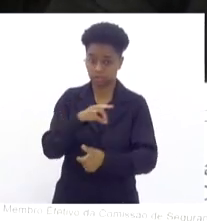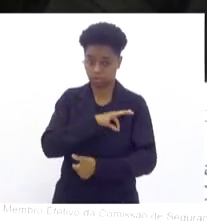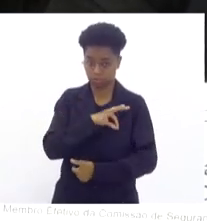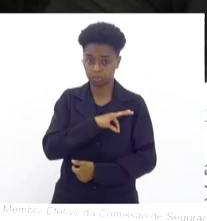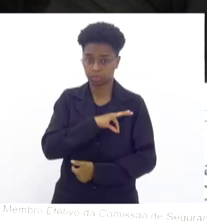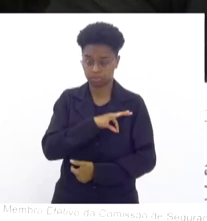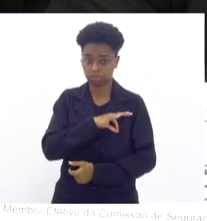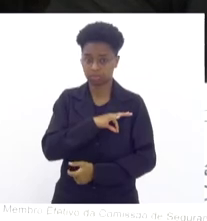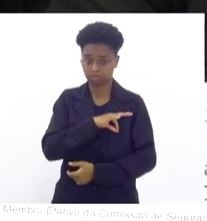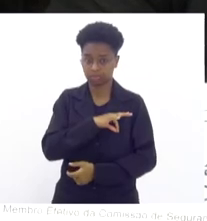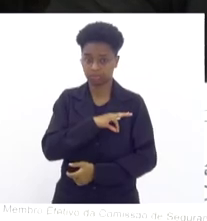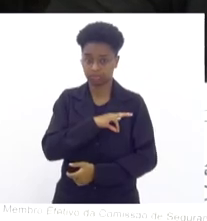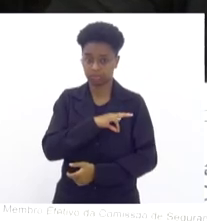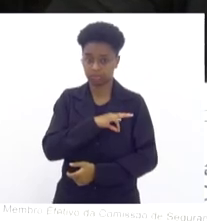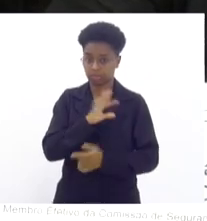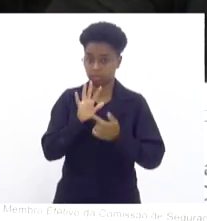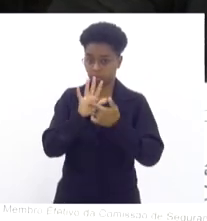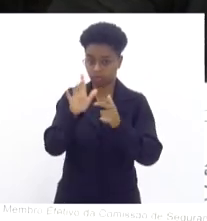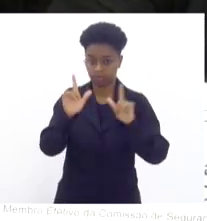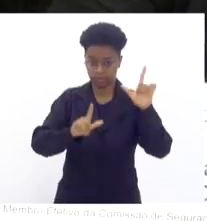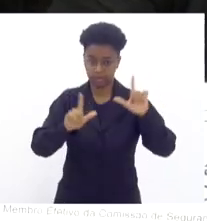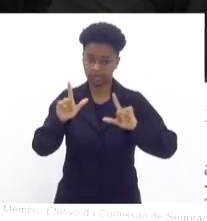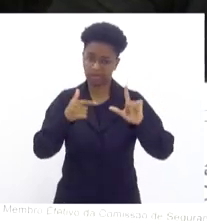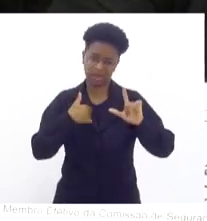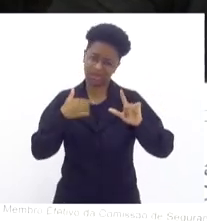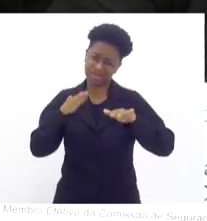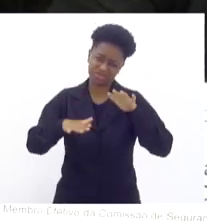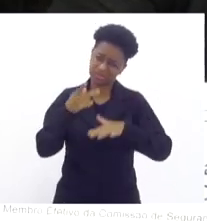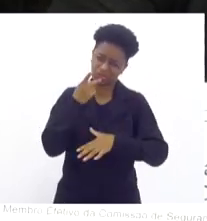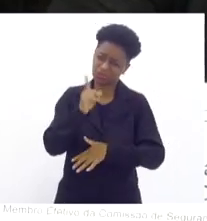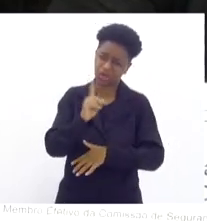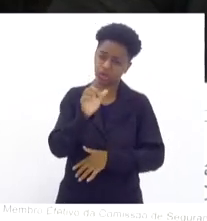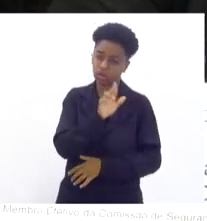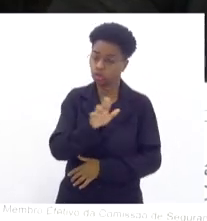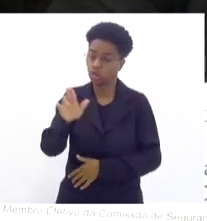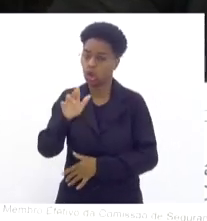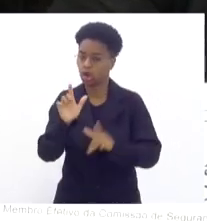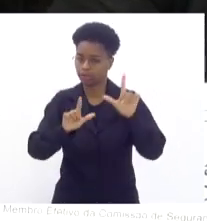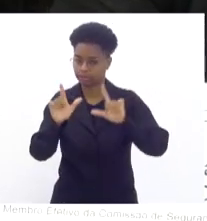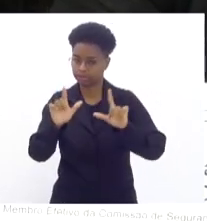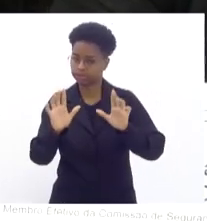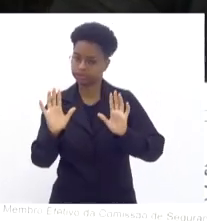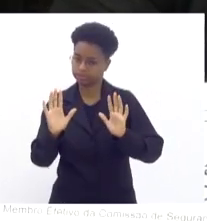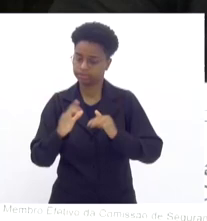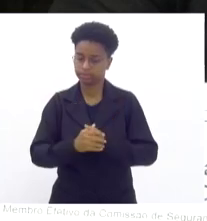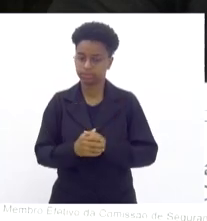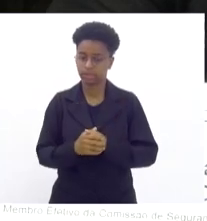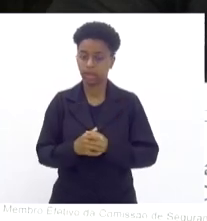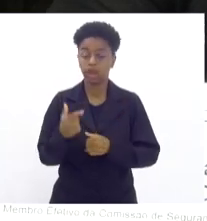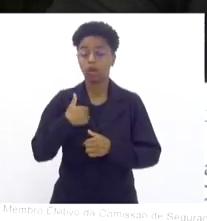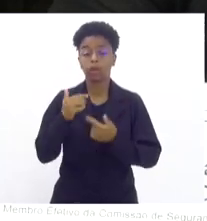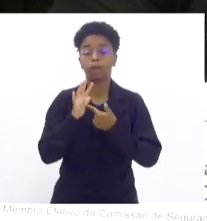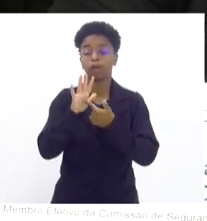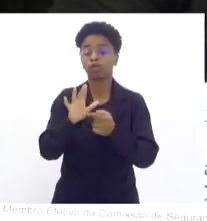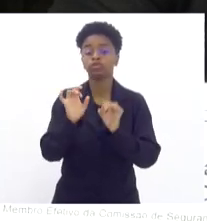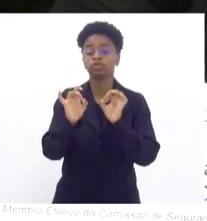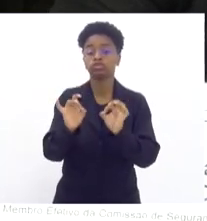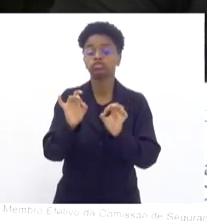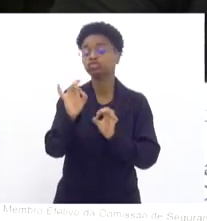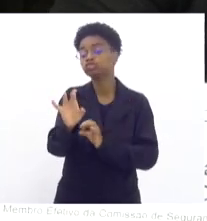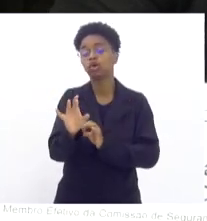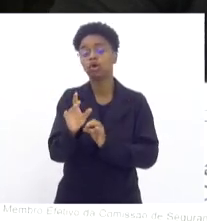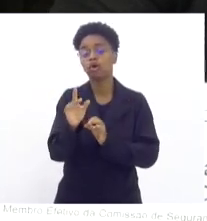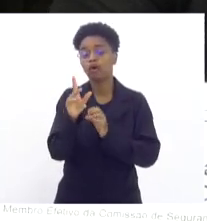passou uma grande emissora, que às vezes eu não falo o nome para não dar ibope à emissora. Eu tenho que dar ibope às forças de segurança